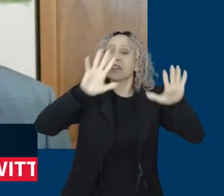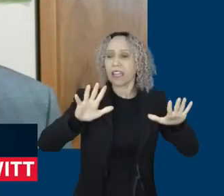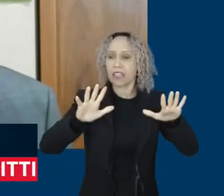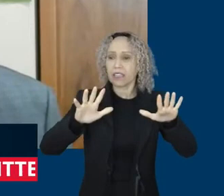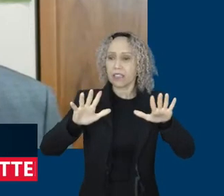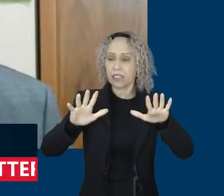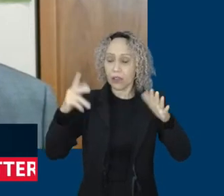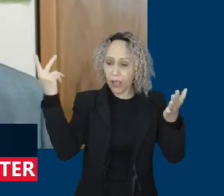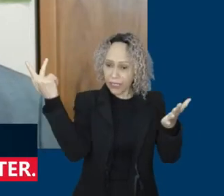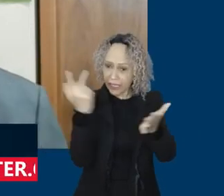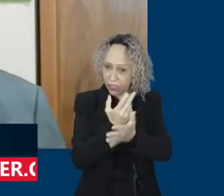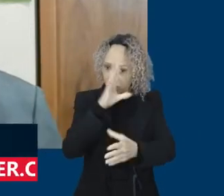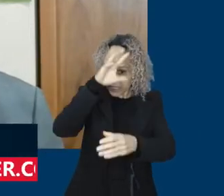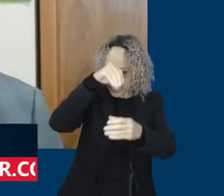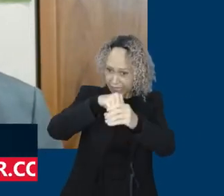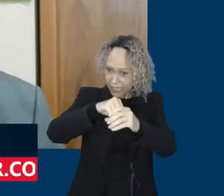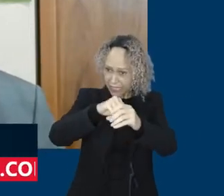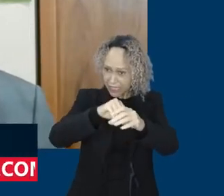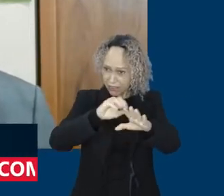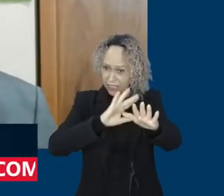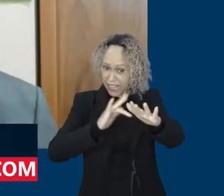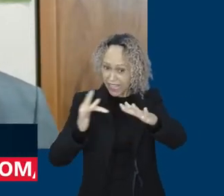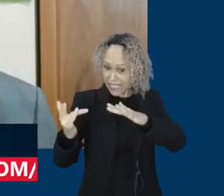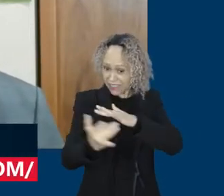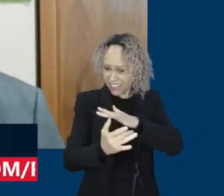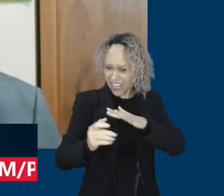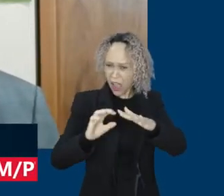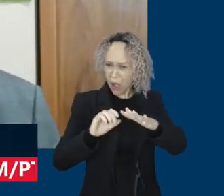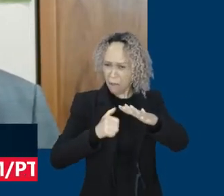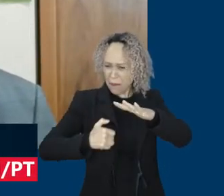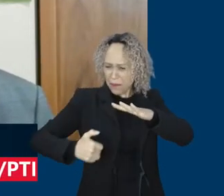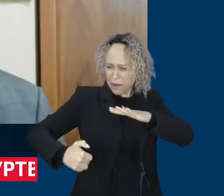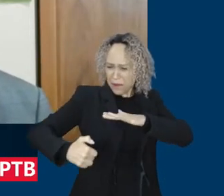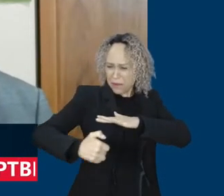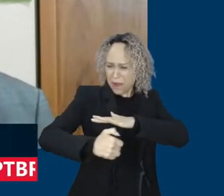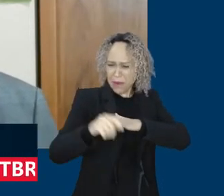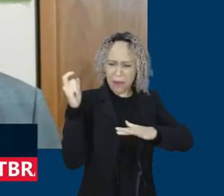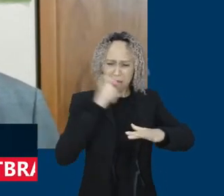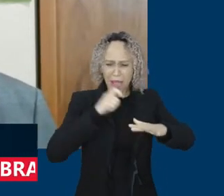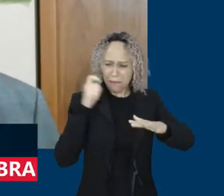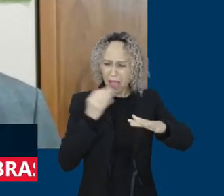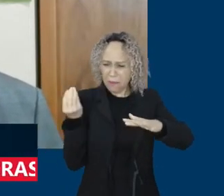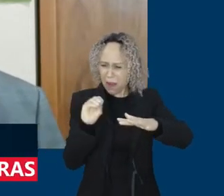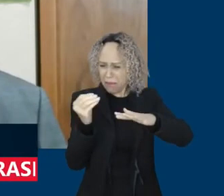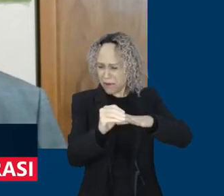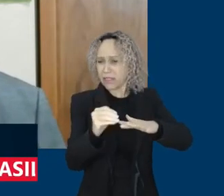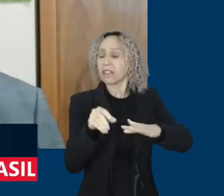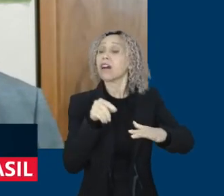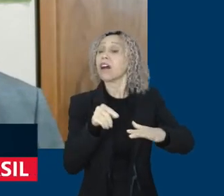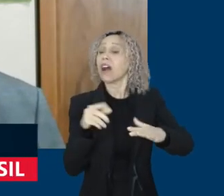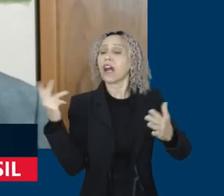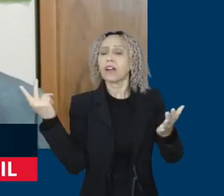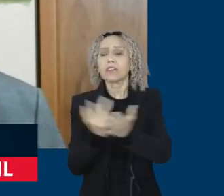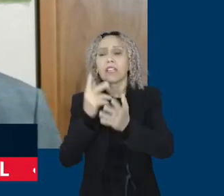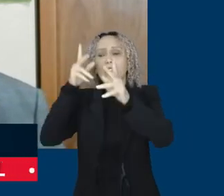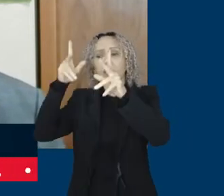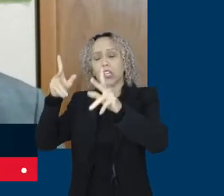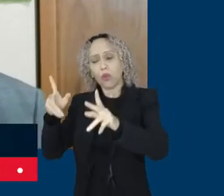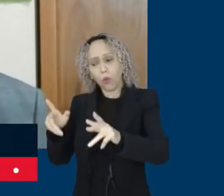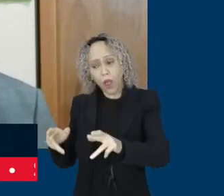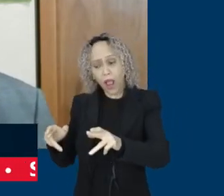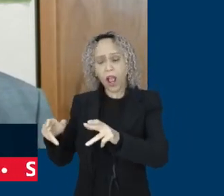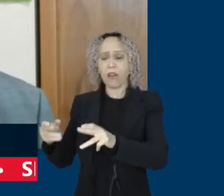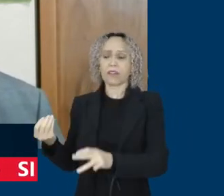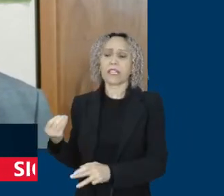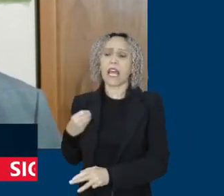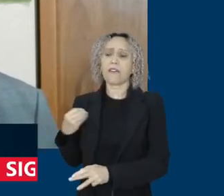crime na internet. Portanto, essas plataformas têm que ter a responsabilidade de não permitir que fake